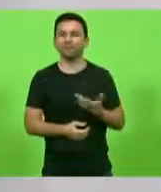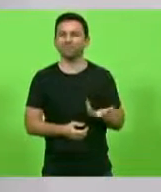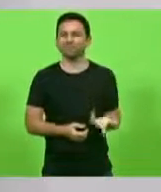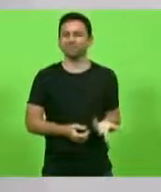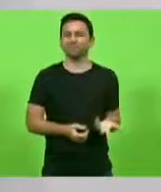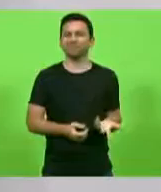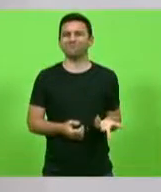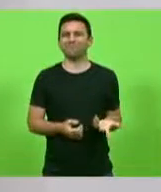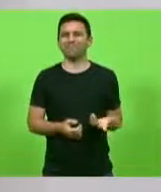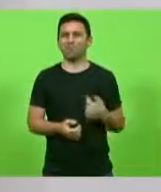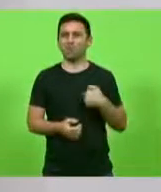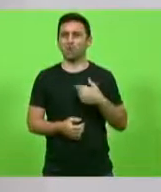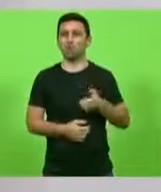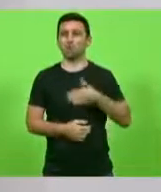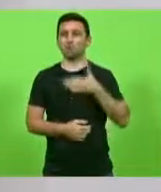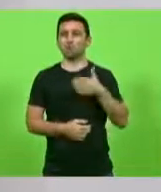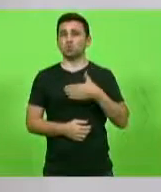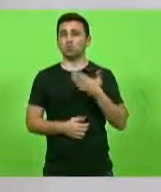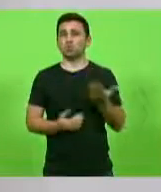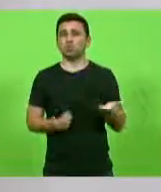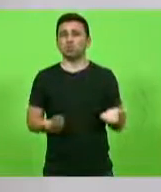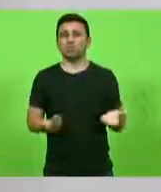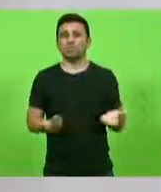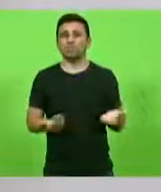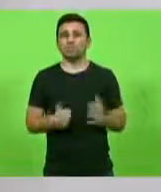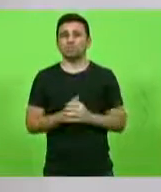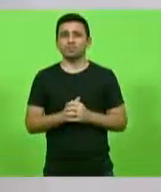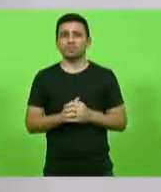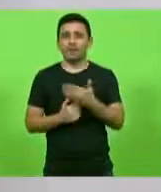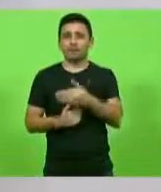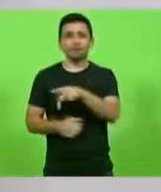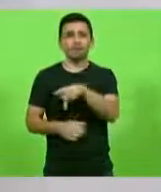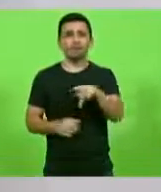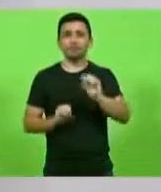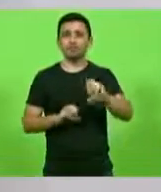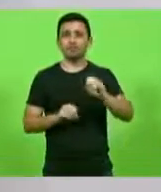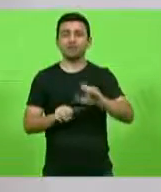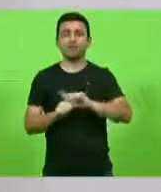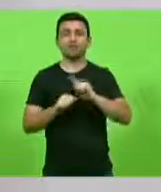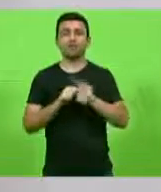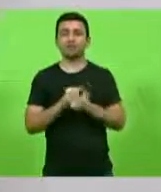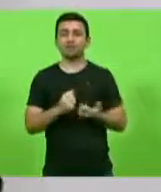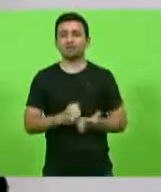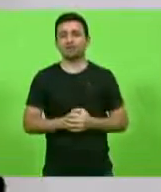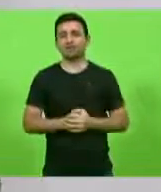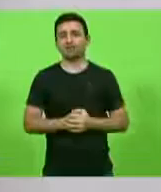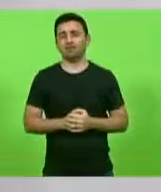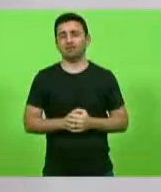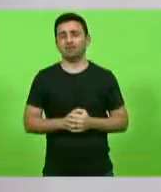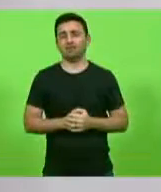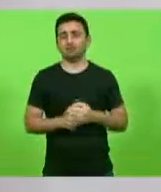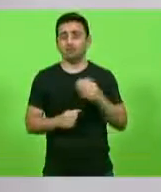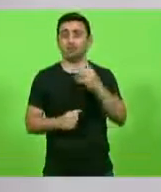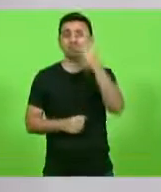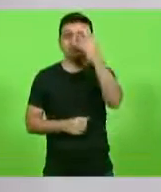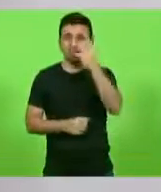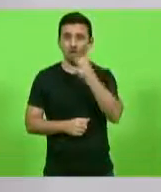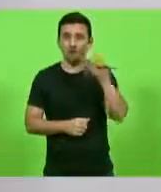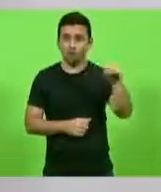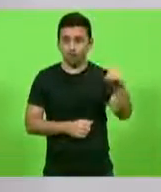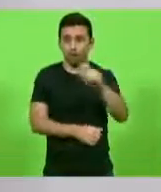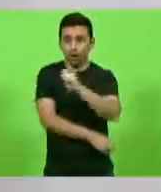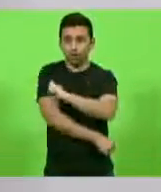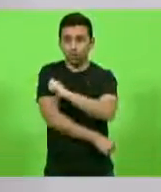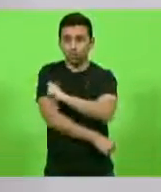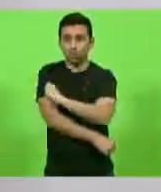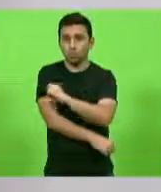Eu fico assustado com essas coisas. O professor quer para ensinar geografia, mas isso é muito sério, porque o aluno está lá para ensinar,